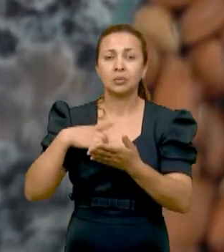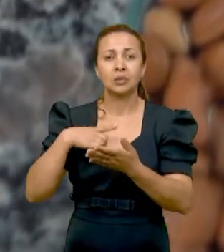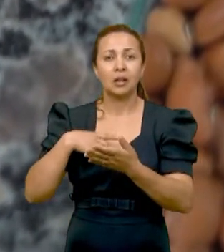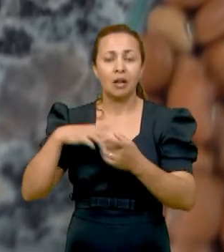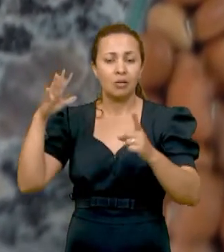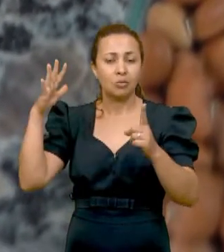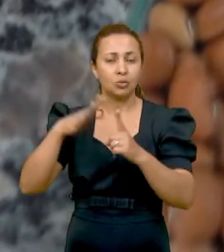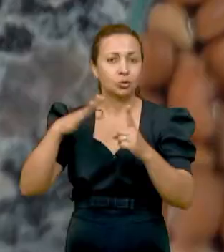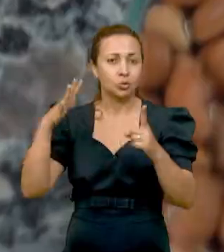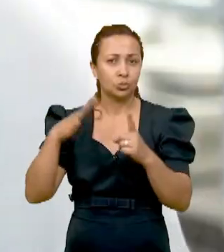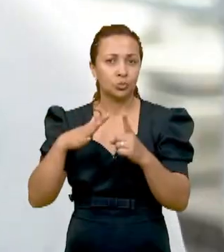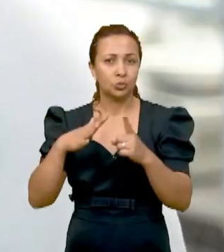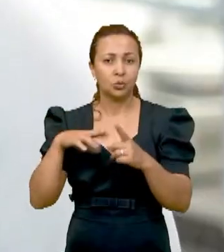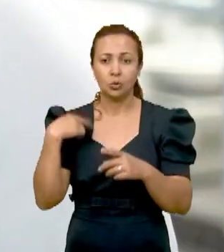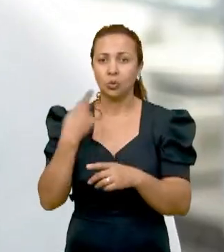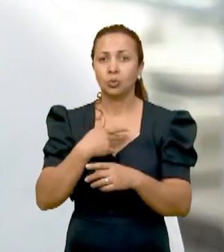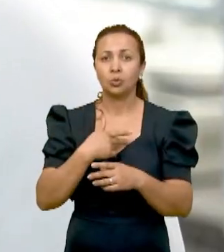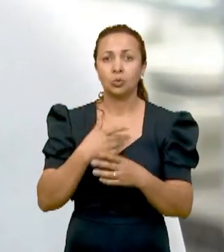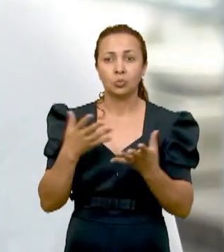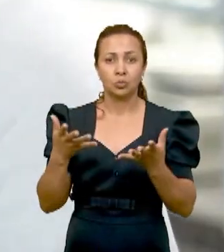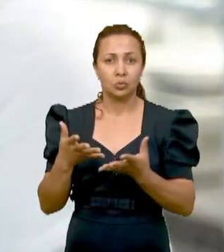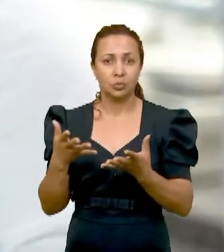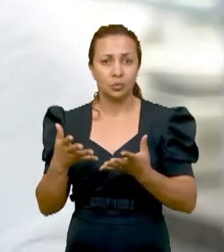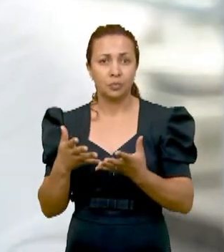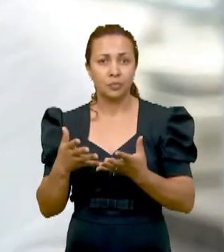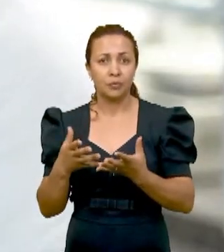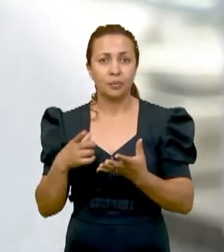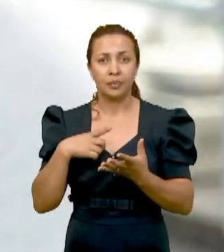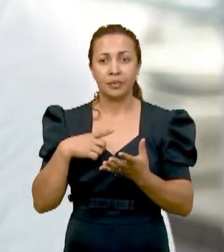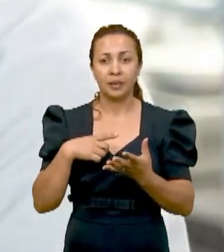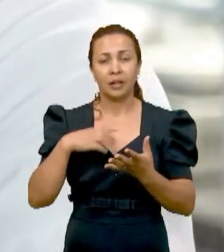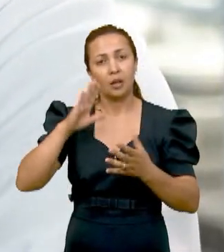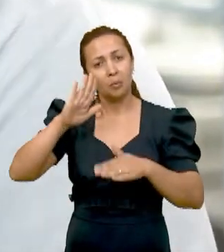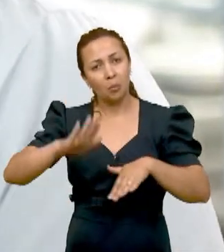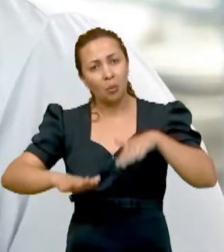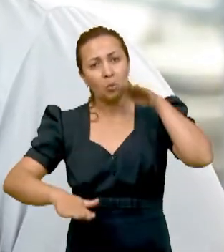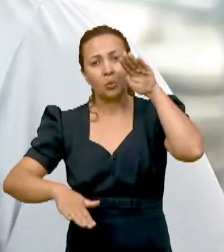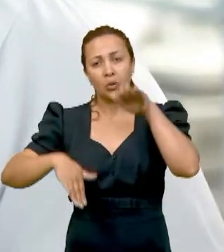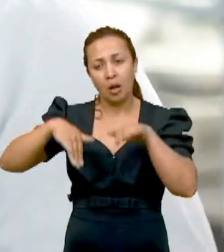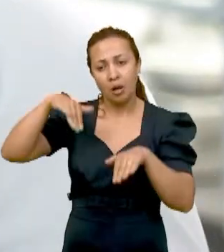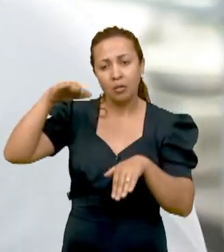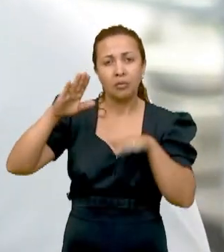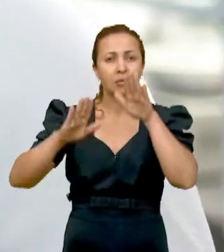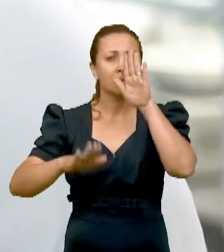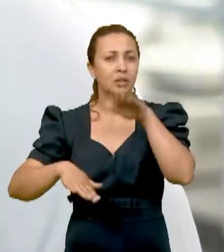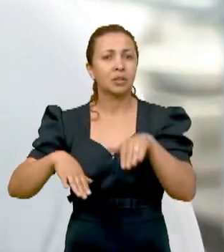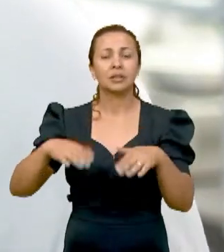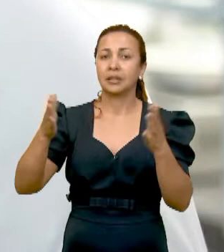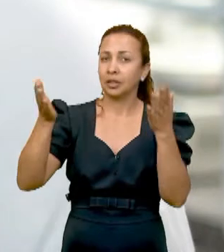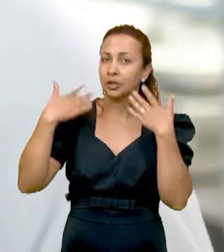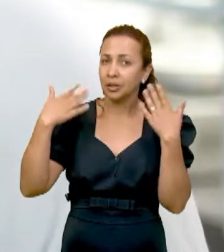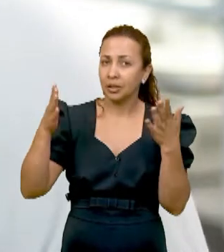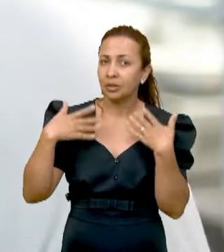elas a um estímulo, no nosso caso, um estímulo, seja ele de oscilação térmica, alta temperatura,